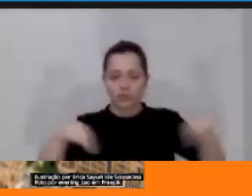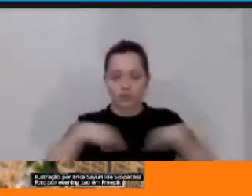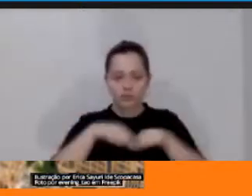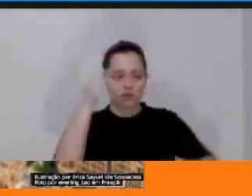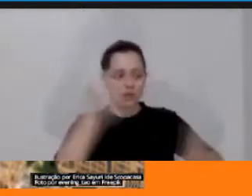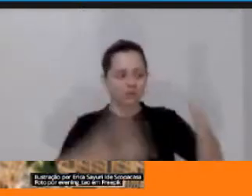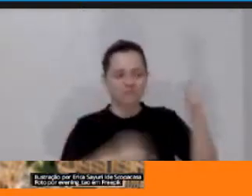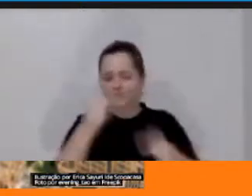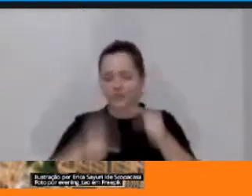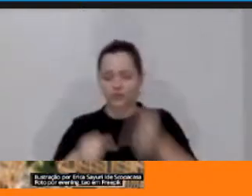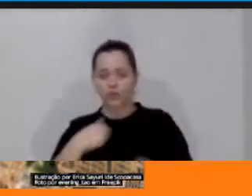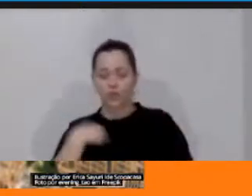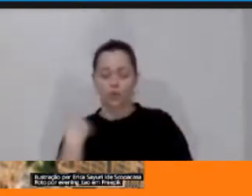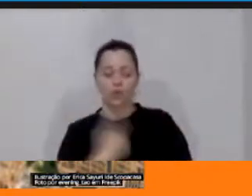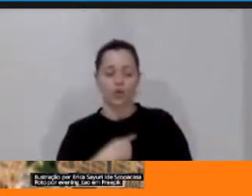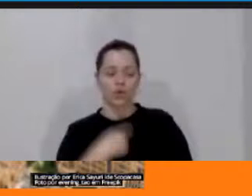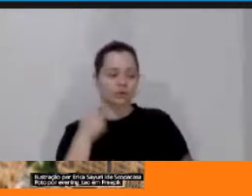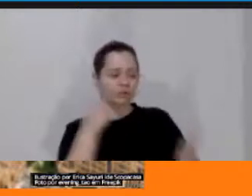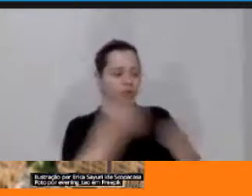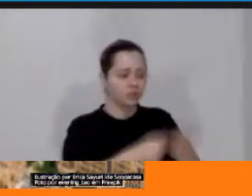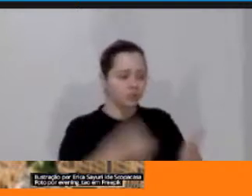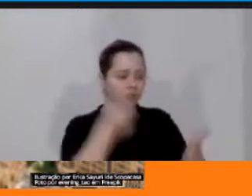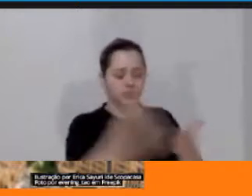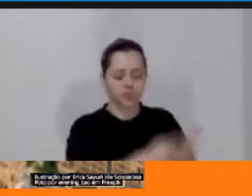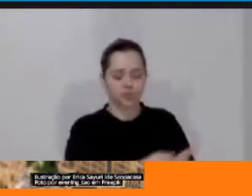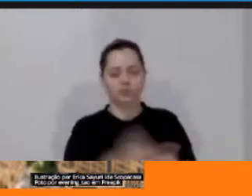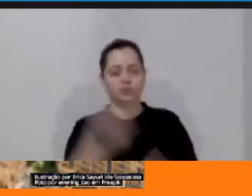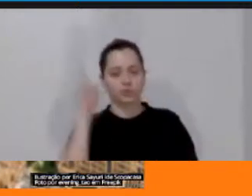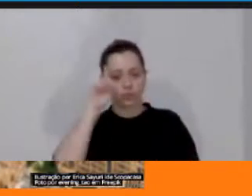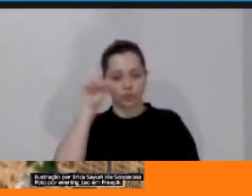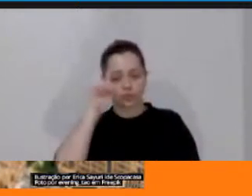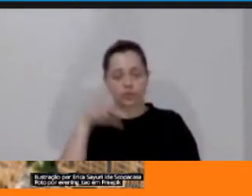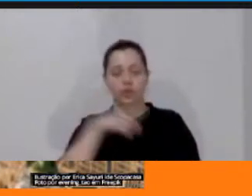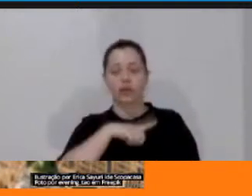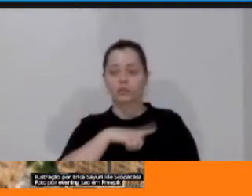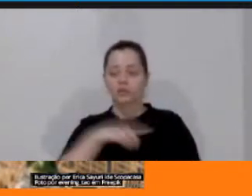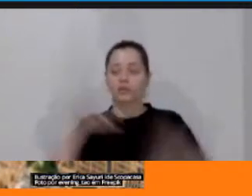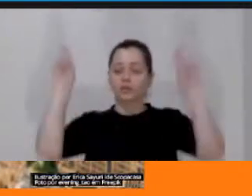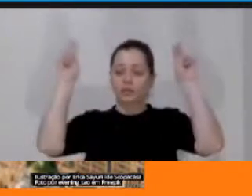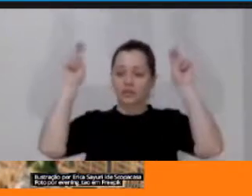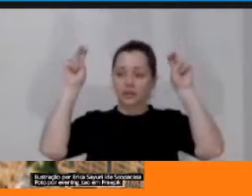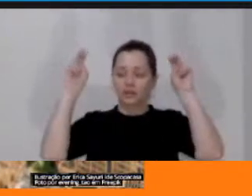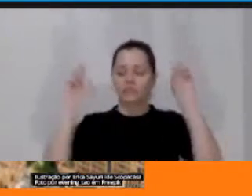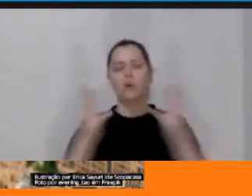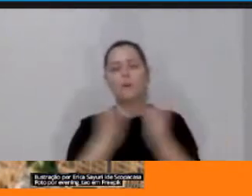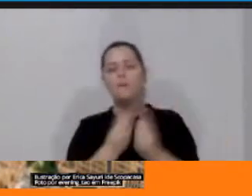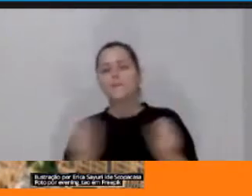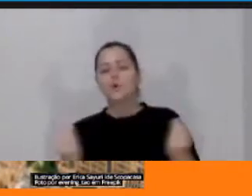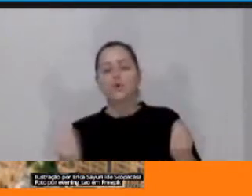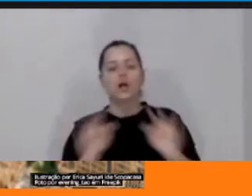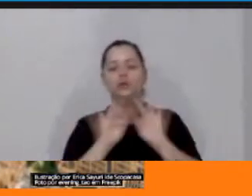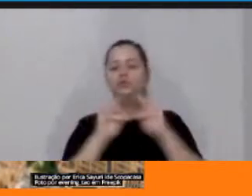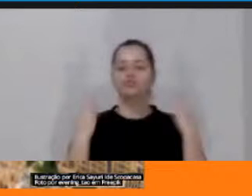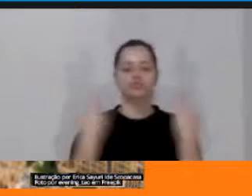enfrentamos cotidianamente é um tema muito familiar a todos nós.